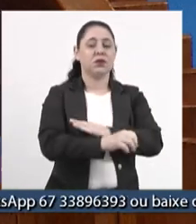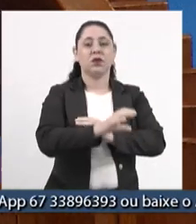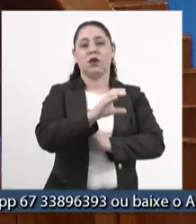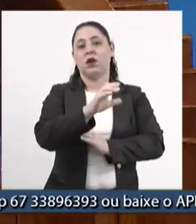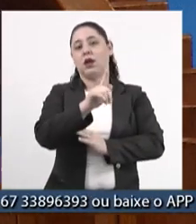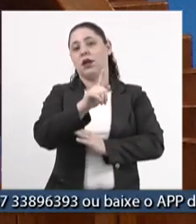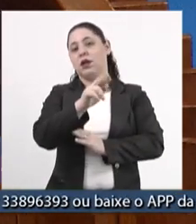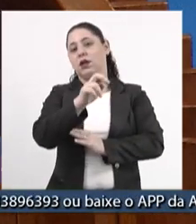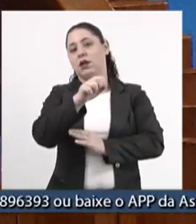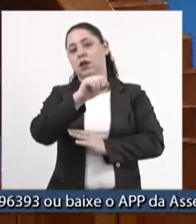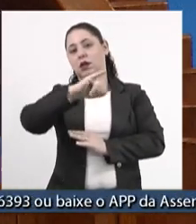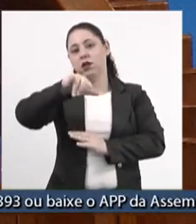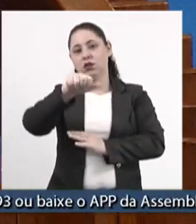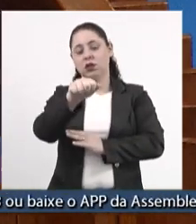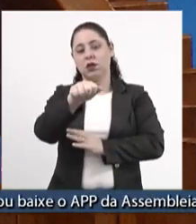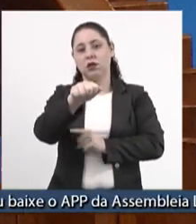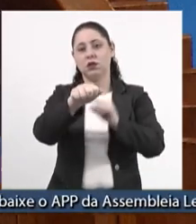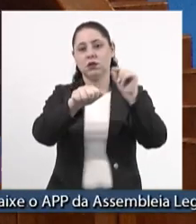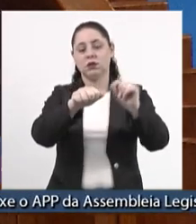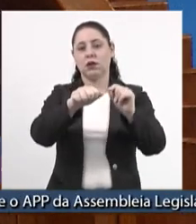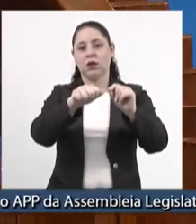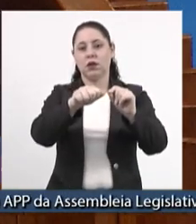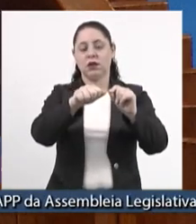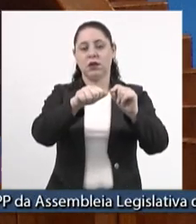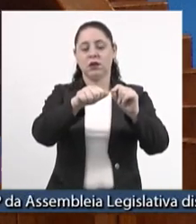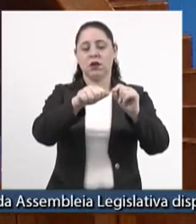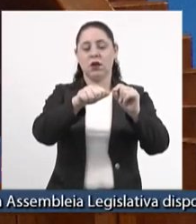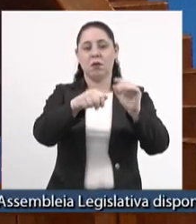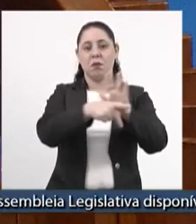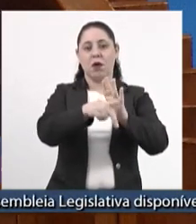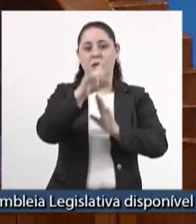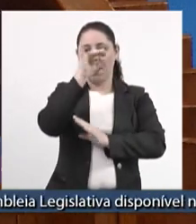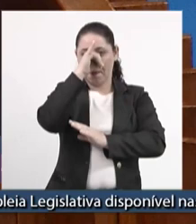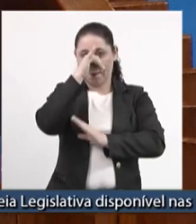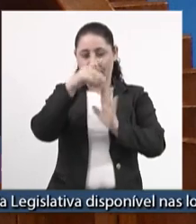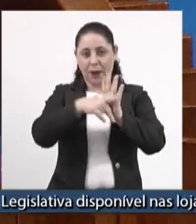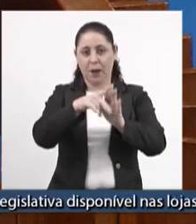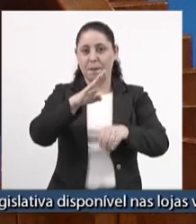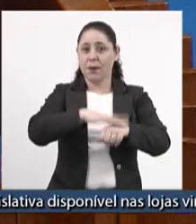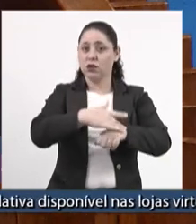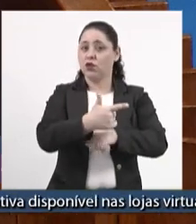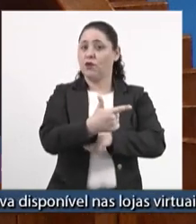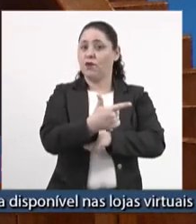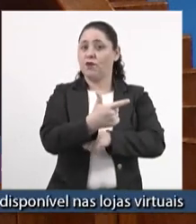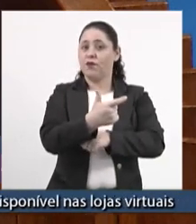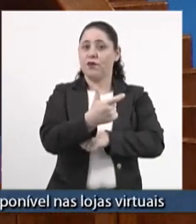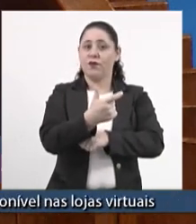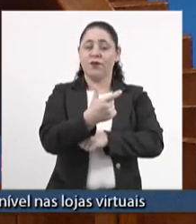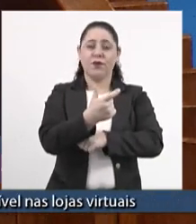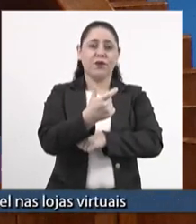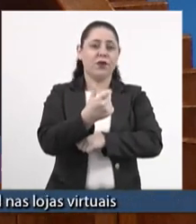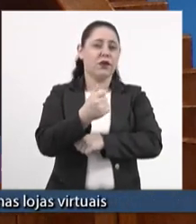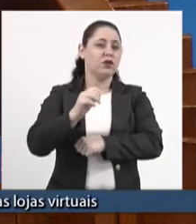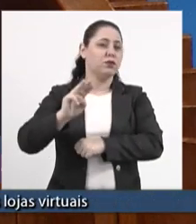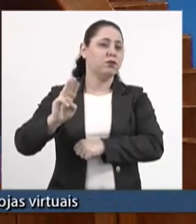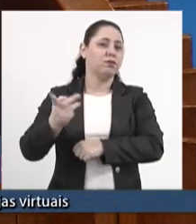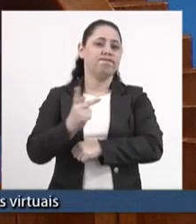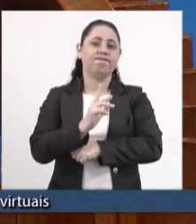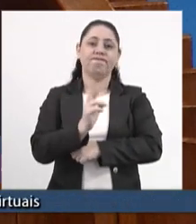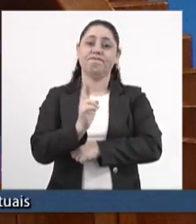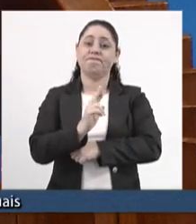para a produção de suínos, com mais de 20 e tantos milhões de reais, senhor Zé Teixeira.